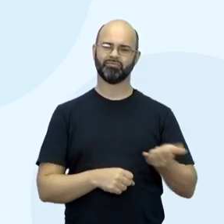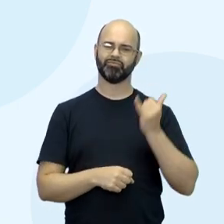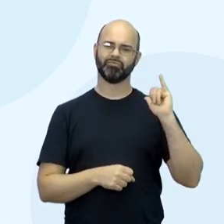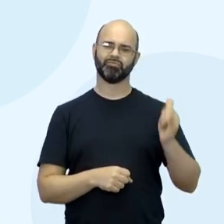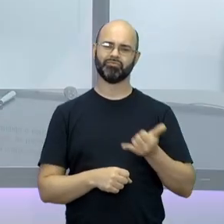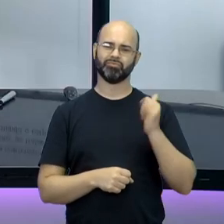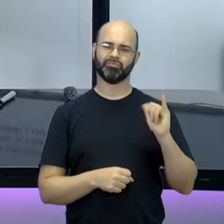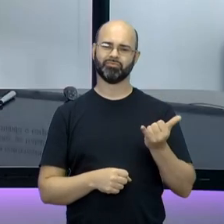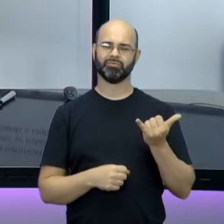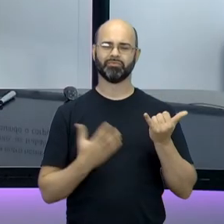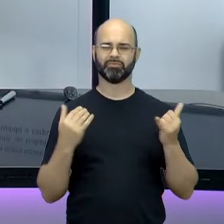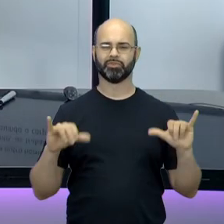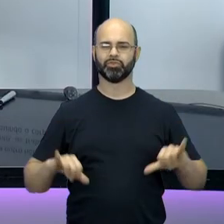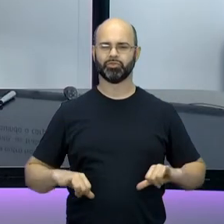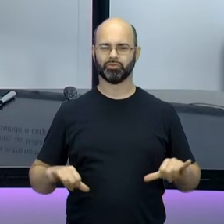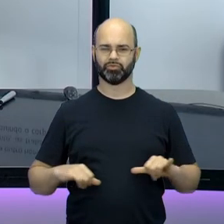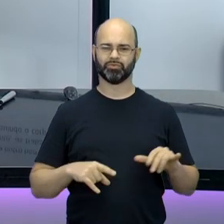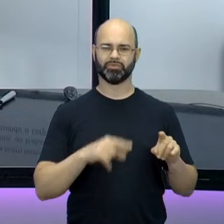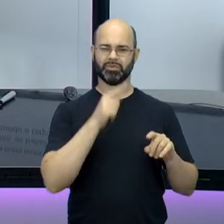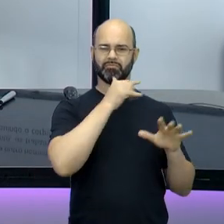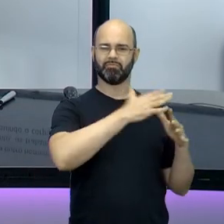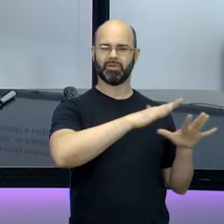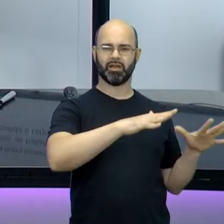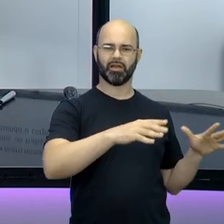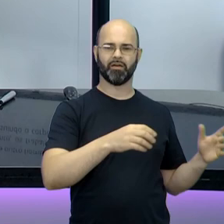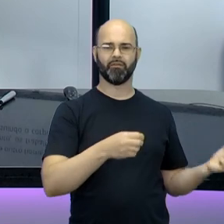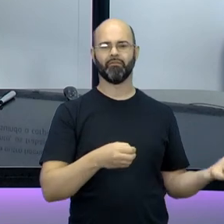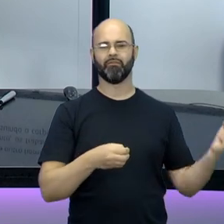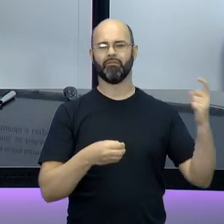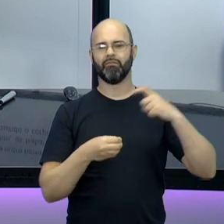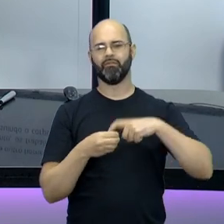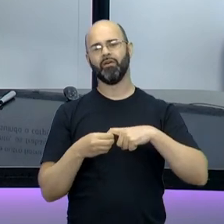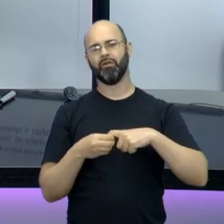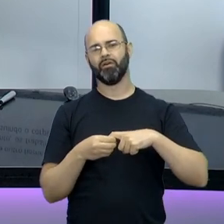maltratados, eles voltam do mar porque eles tentam fugir,